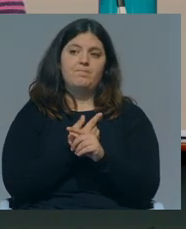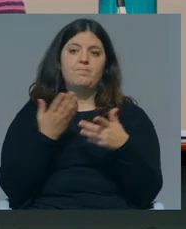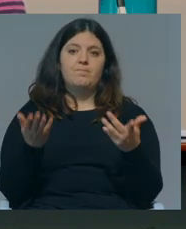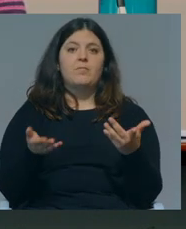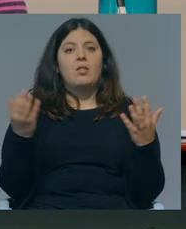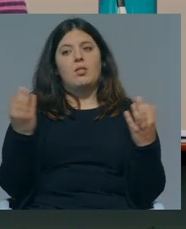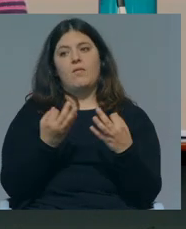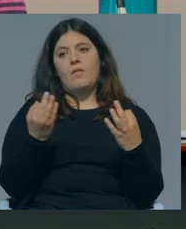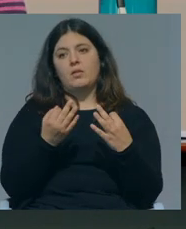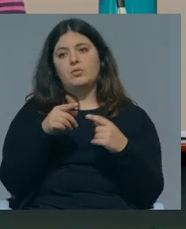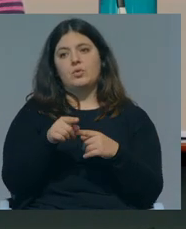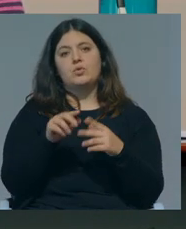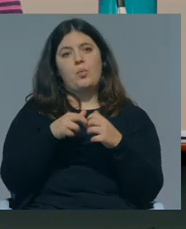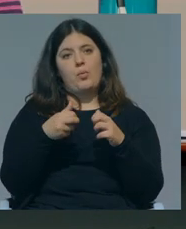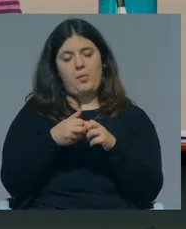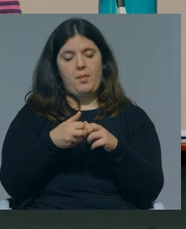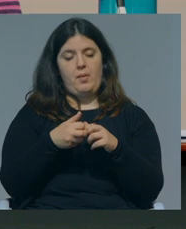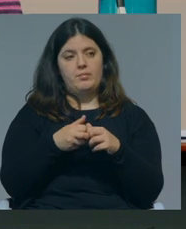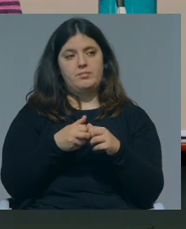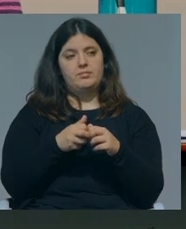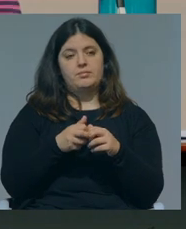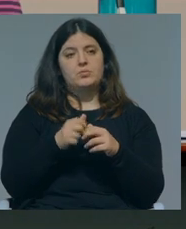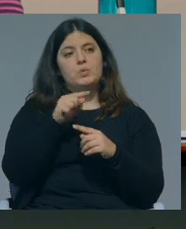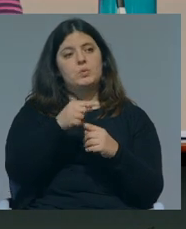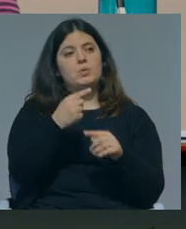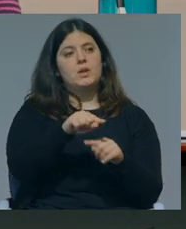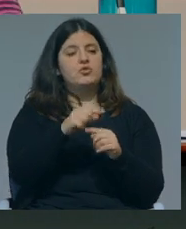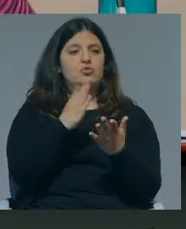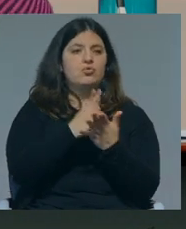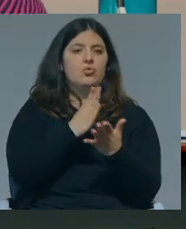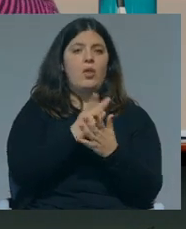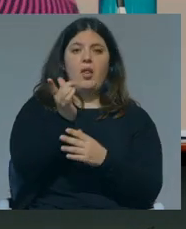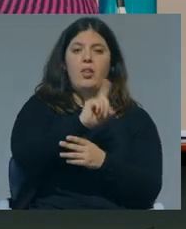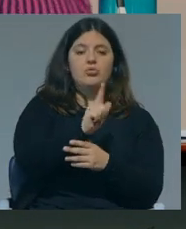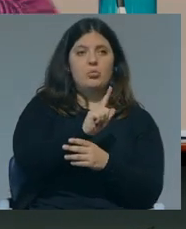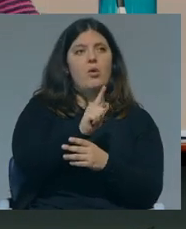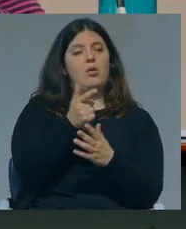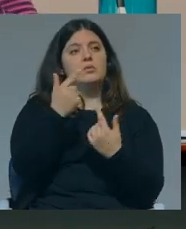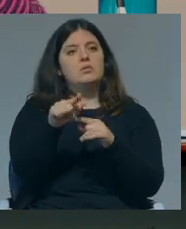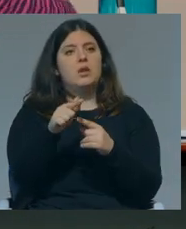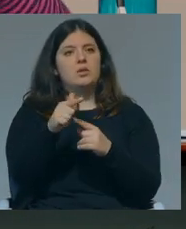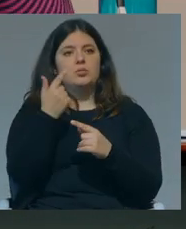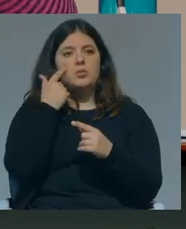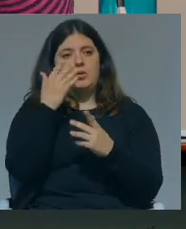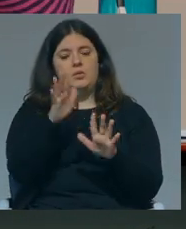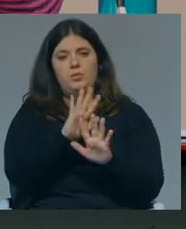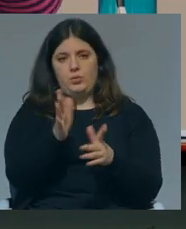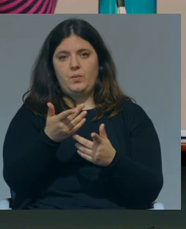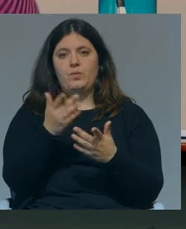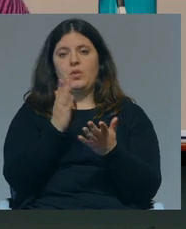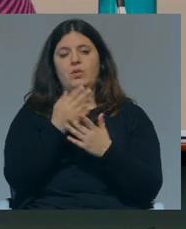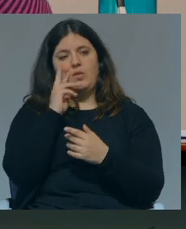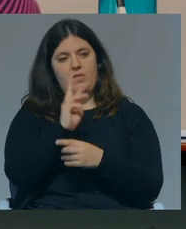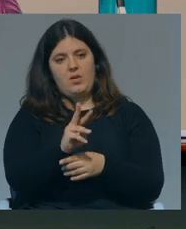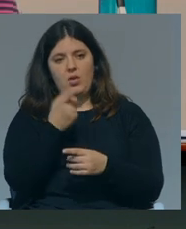e de facto isso é um problema, não é? Tu tens, tu chegas a ter escola, em Lisboa, eu estou a dizer, puramente anedótico, ou seja, de coisas que eu